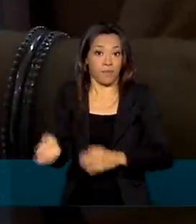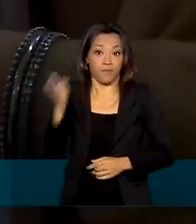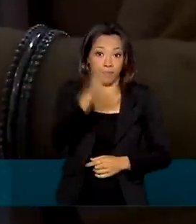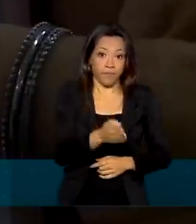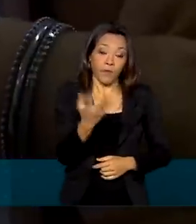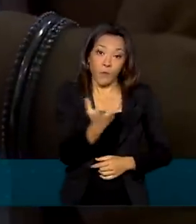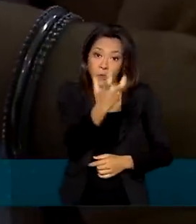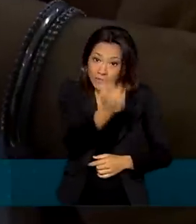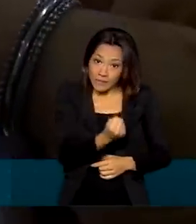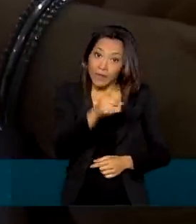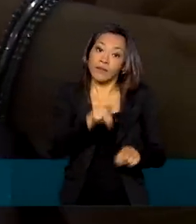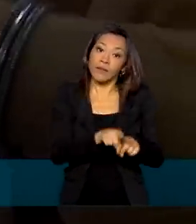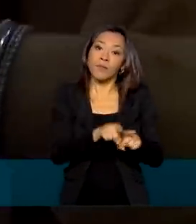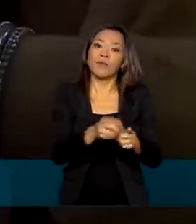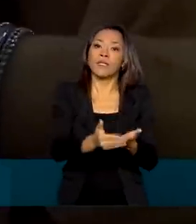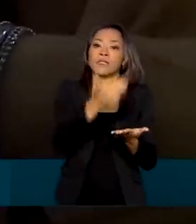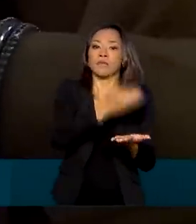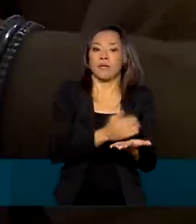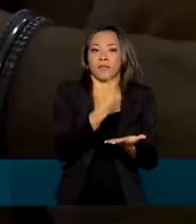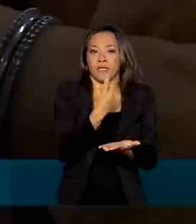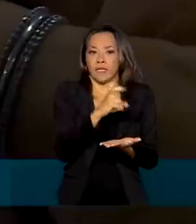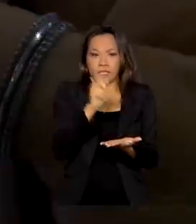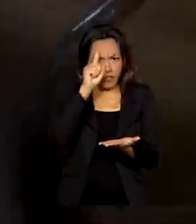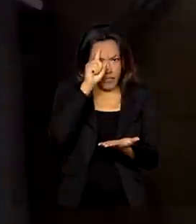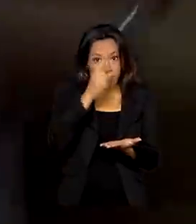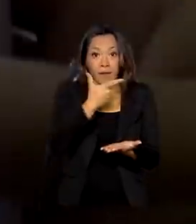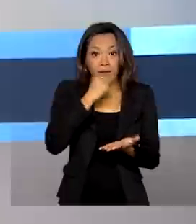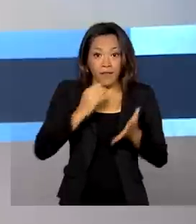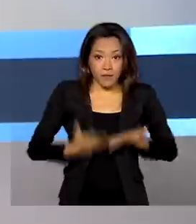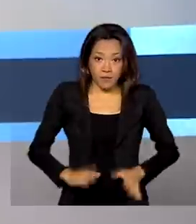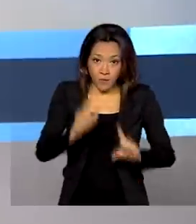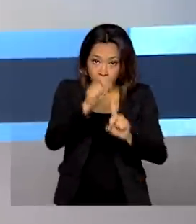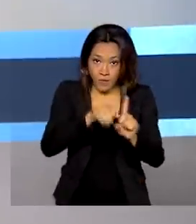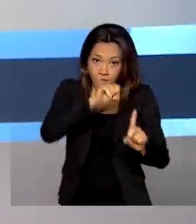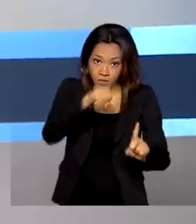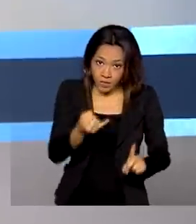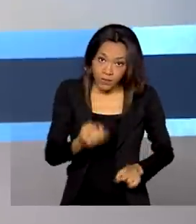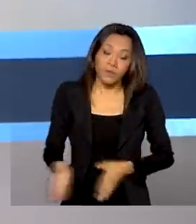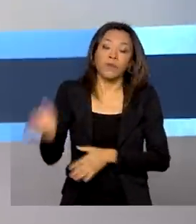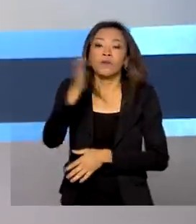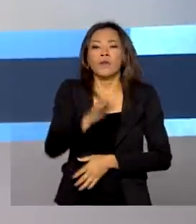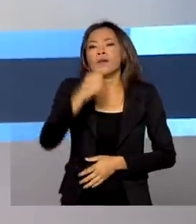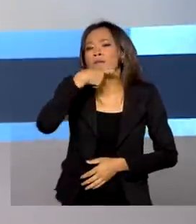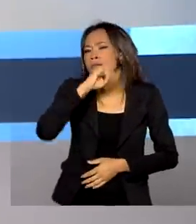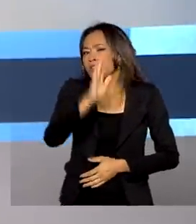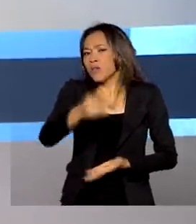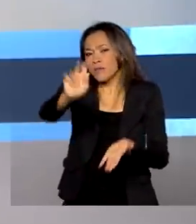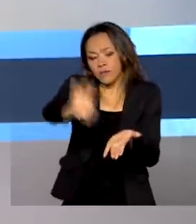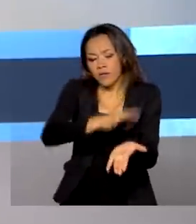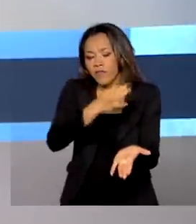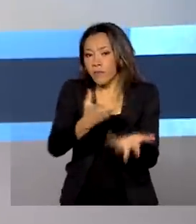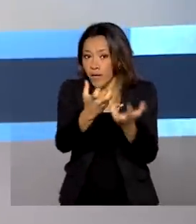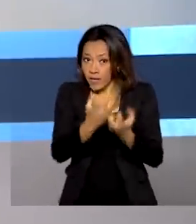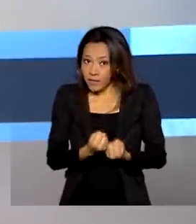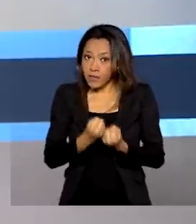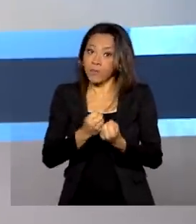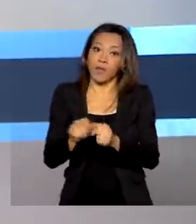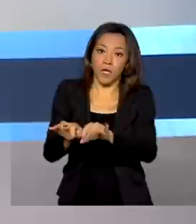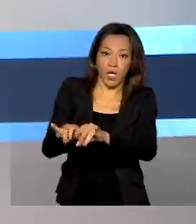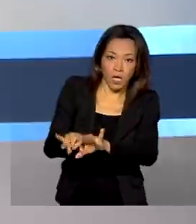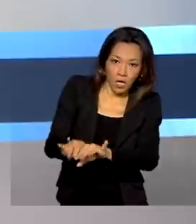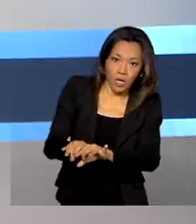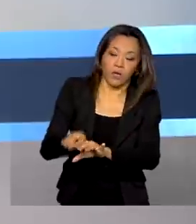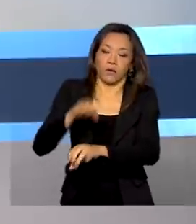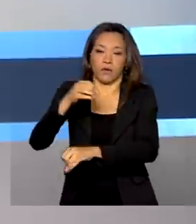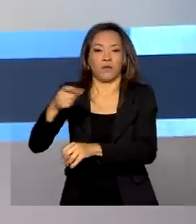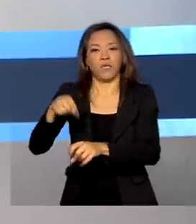dias e começa amanhã para os trabalhadores nascidos em janeiro. E quem se inscreveu para receber o auxílio pelos meios digitais e